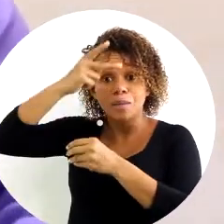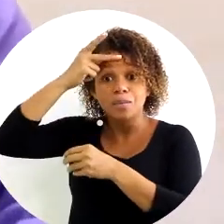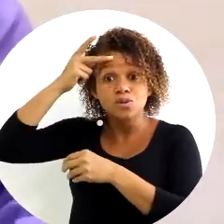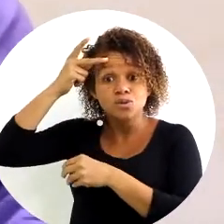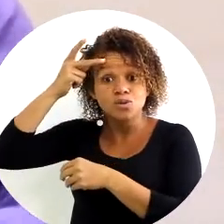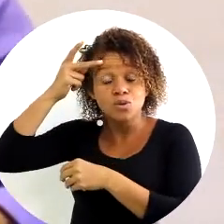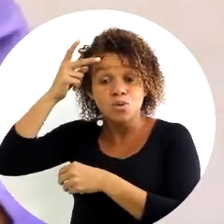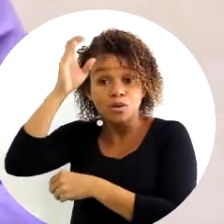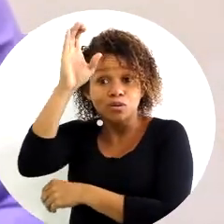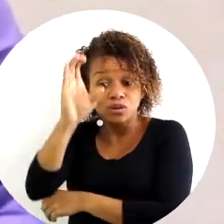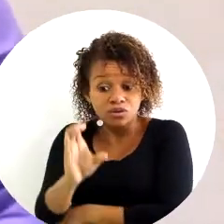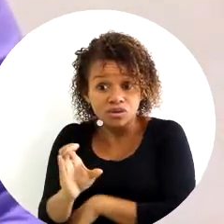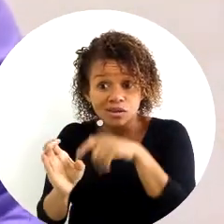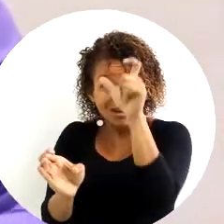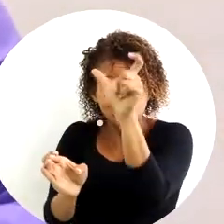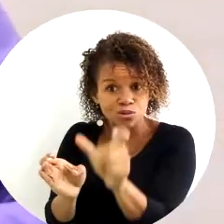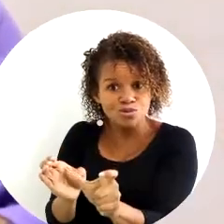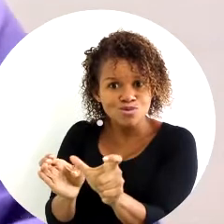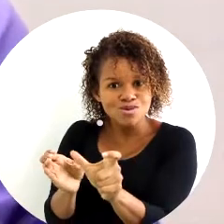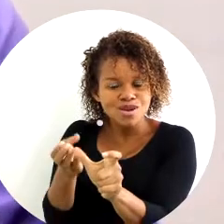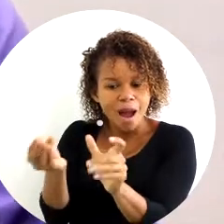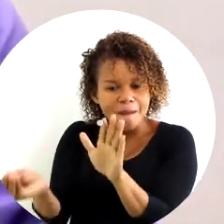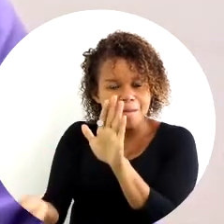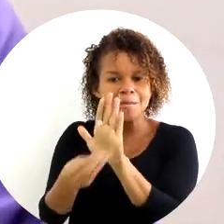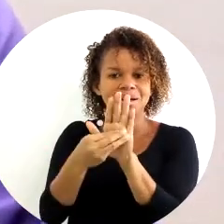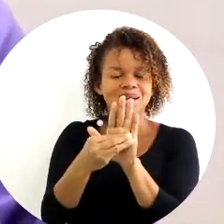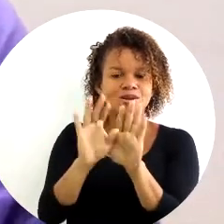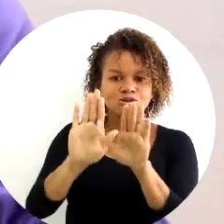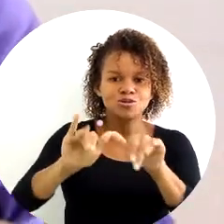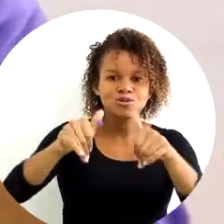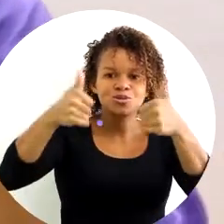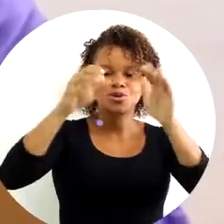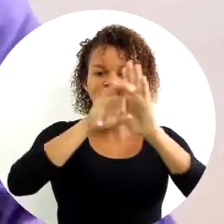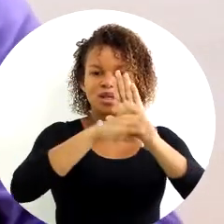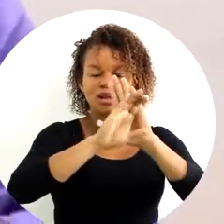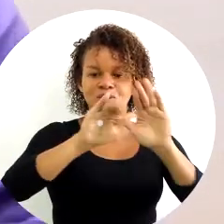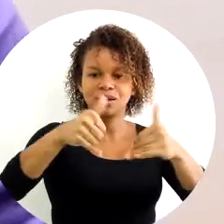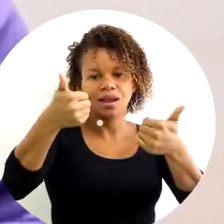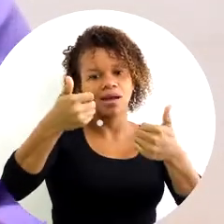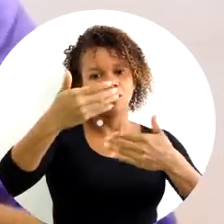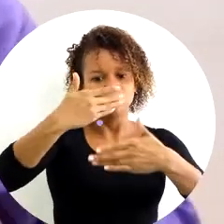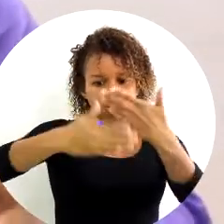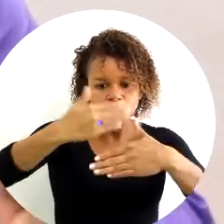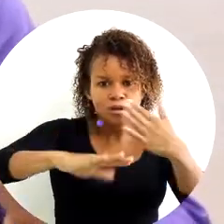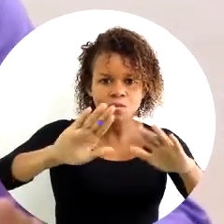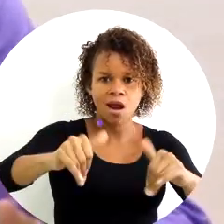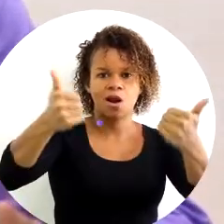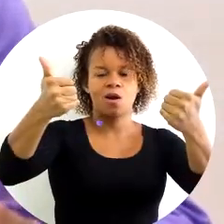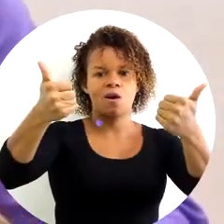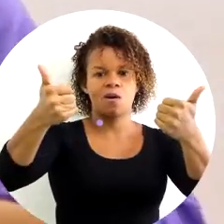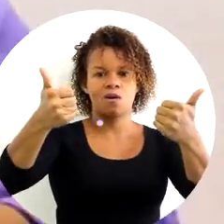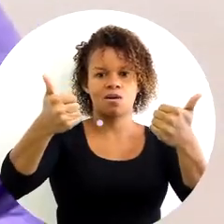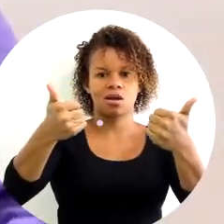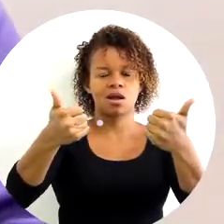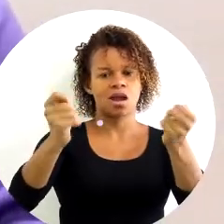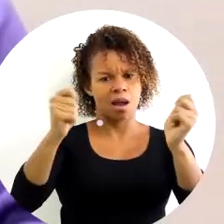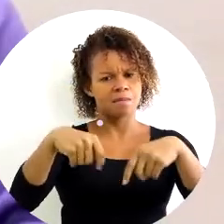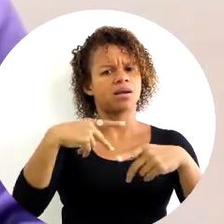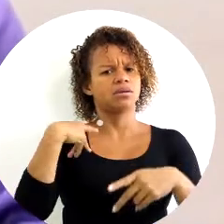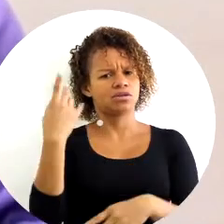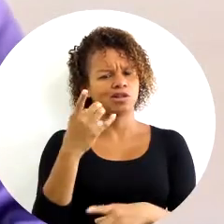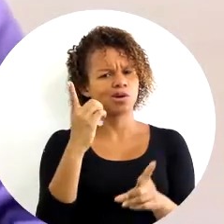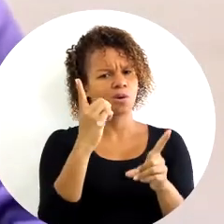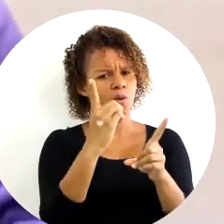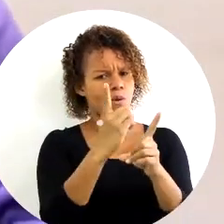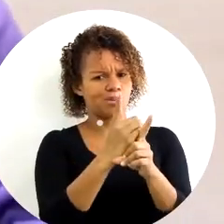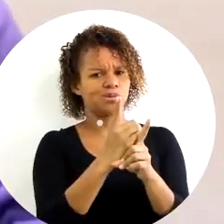indivíduo que aplica os conceitos de qualidade, de produzir melhor aquilo que produziam, que é capaz da gente